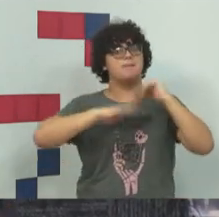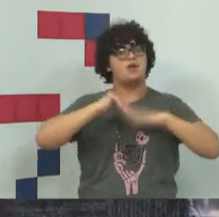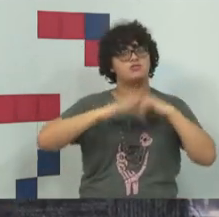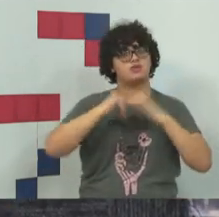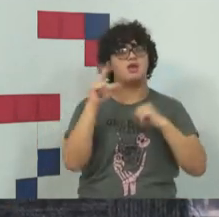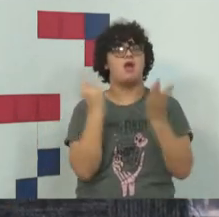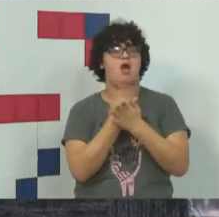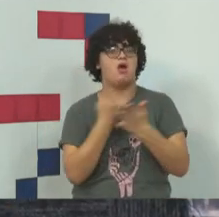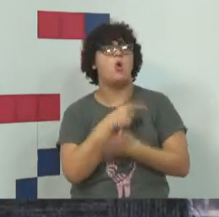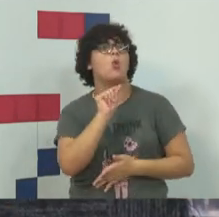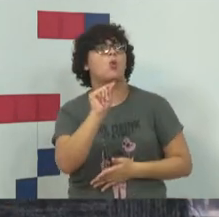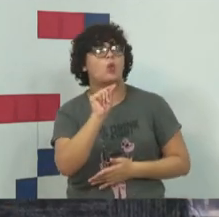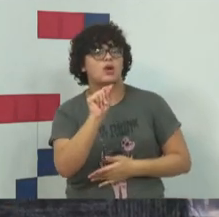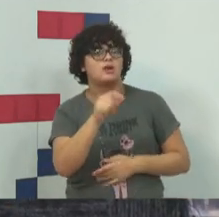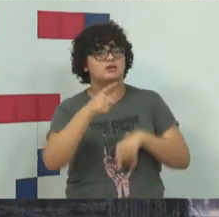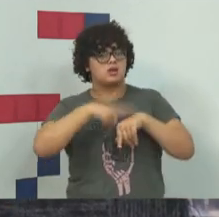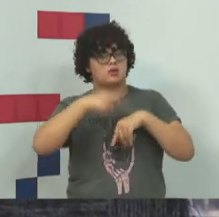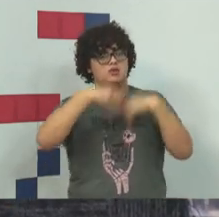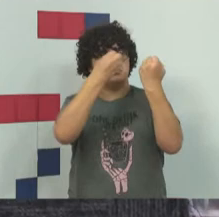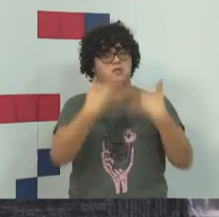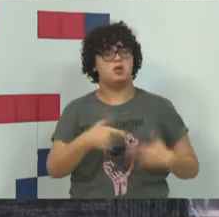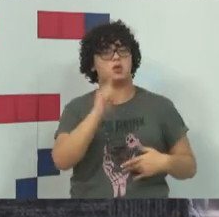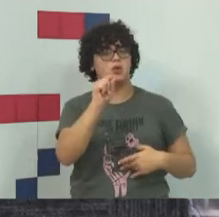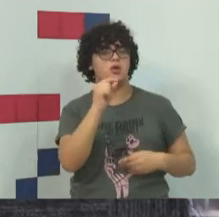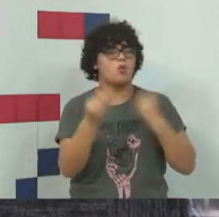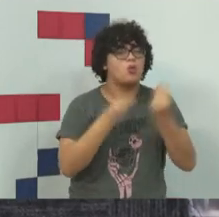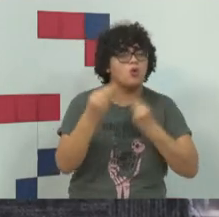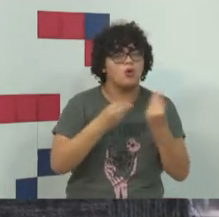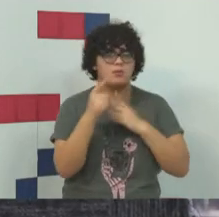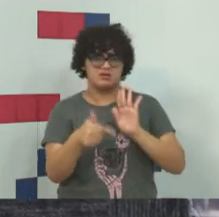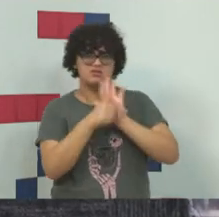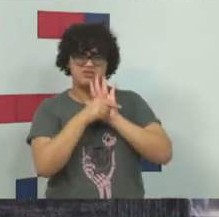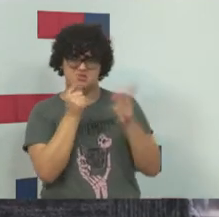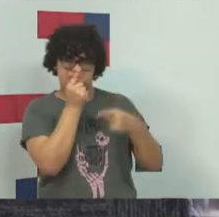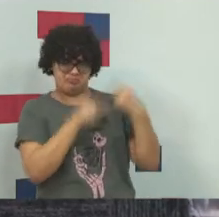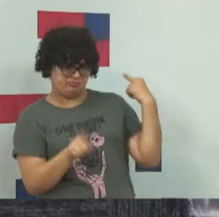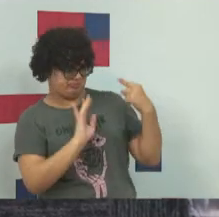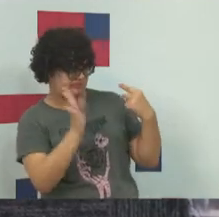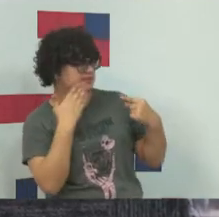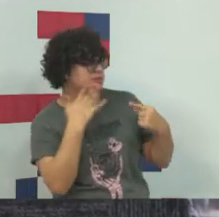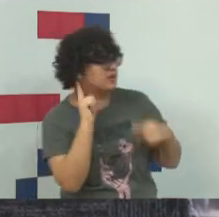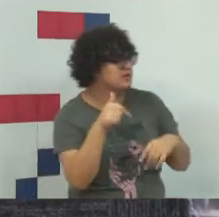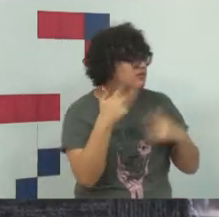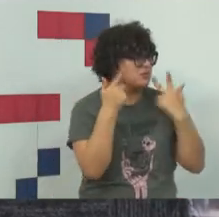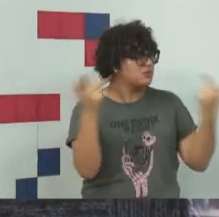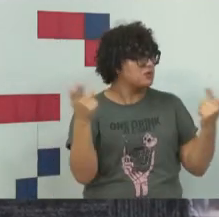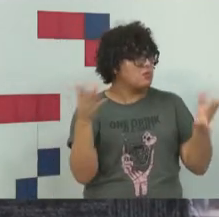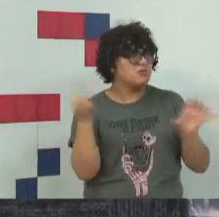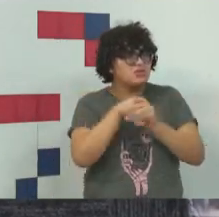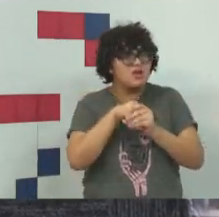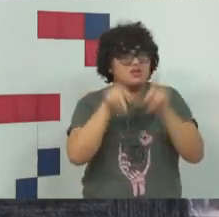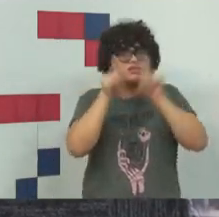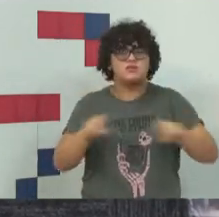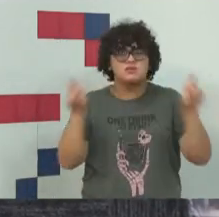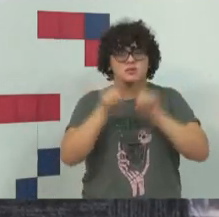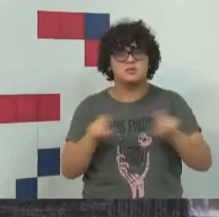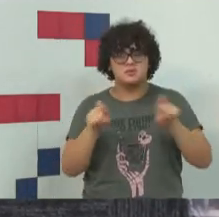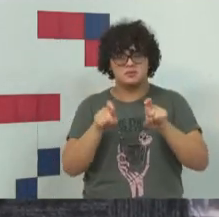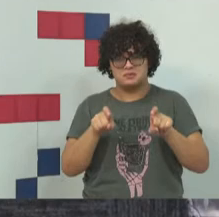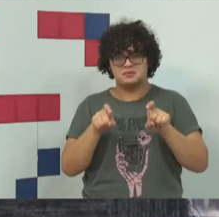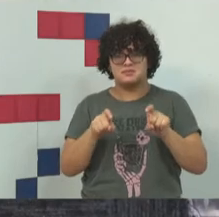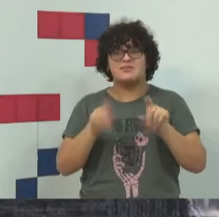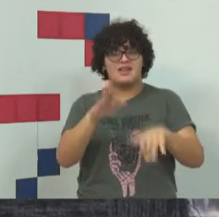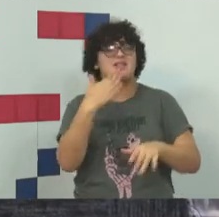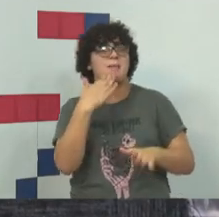delito. O que é isso? Na classificação, é um crime informático impróprio, é um crime comum praticado pelo meio informático. Não é um crime informático,